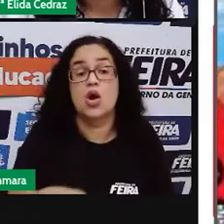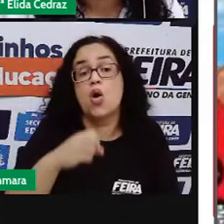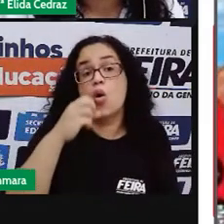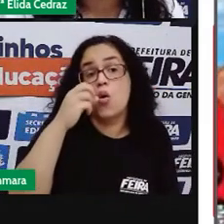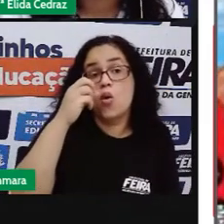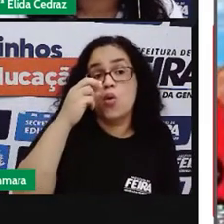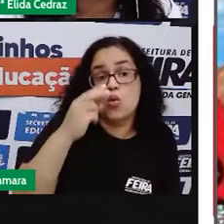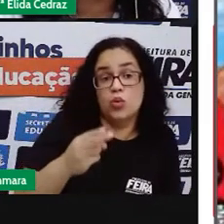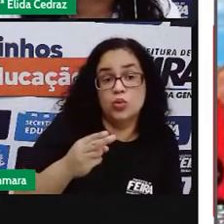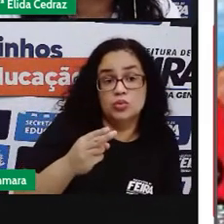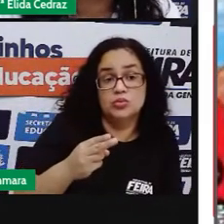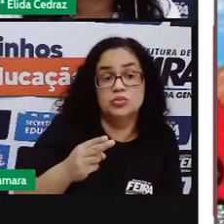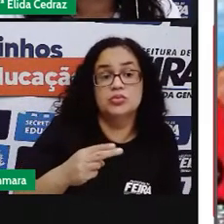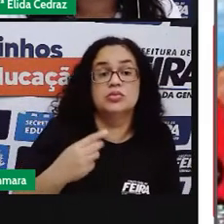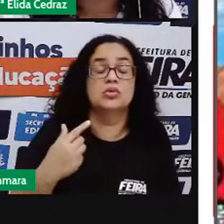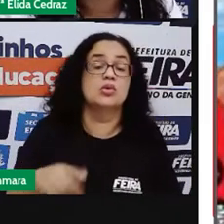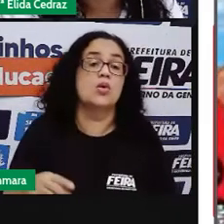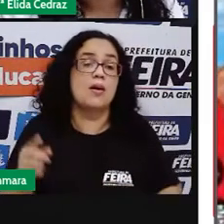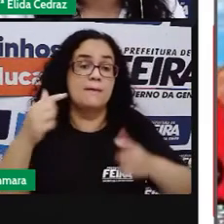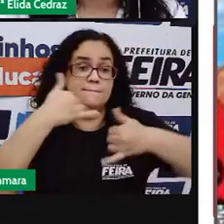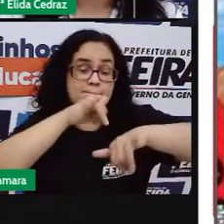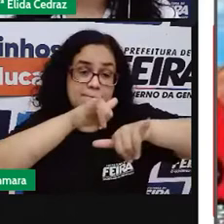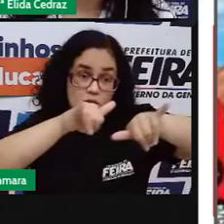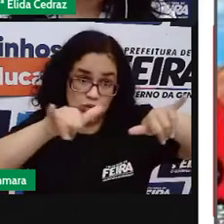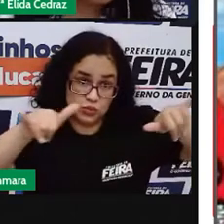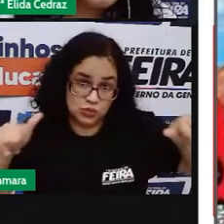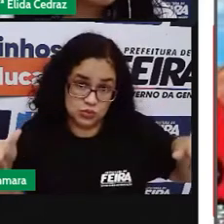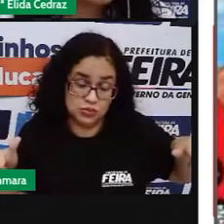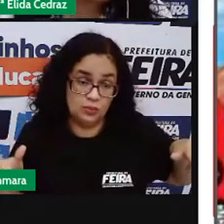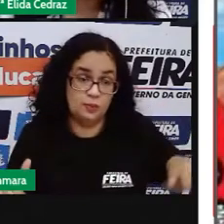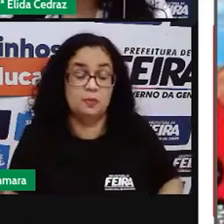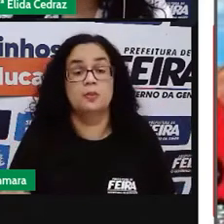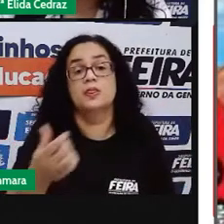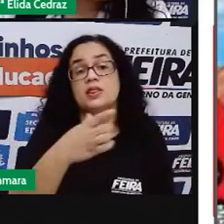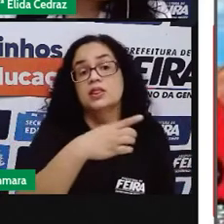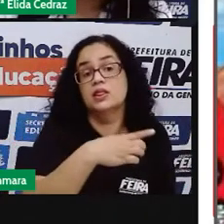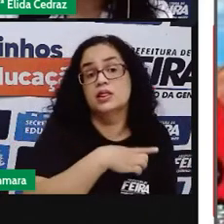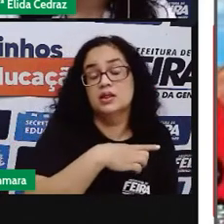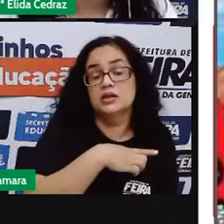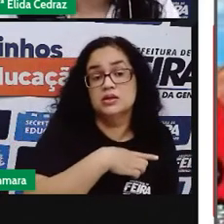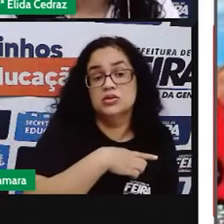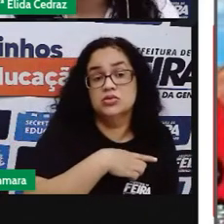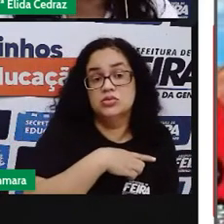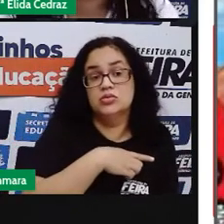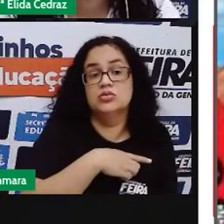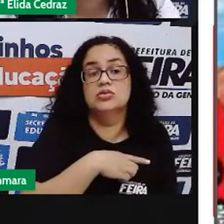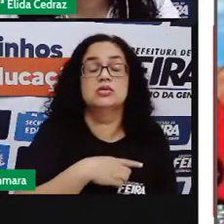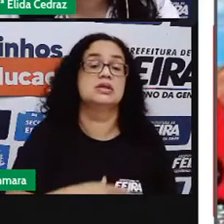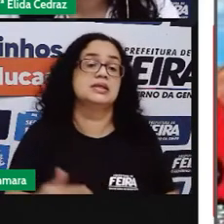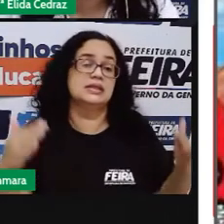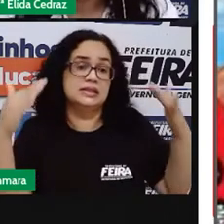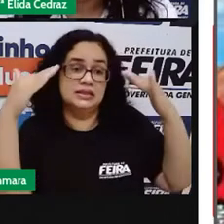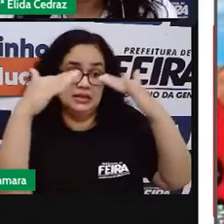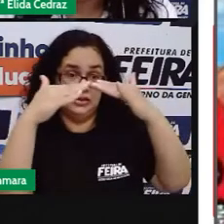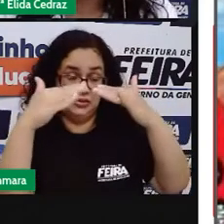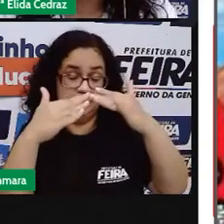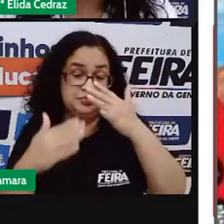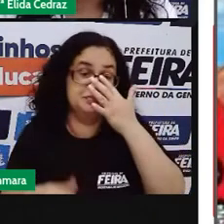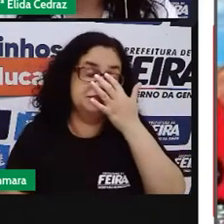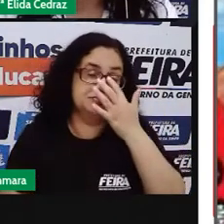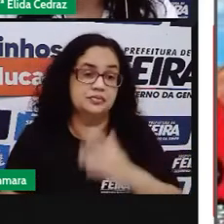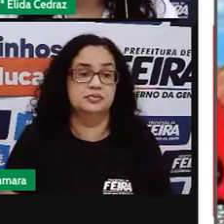ferramentas ou produtos que vai estar disponível na casa do agricultor.